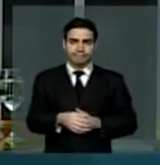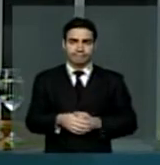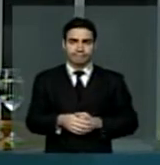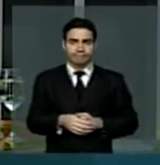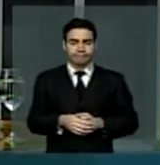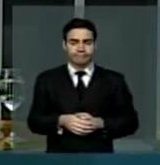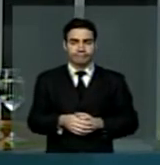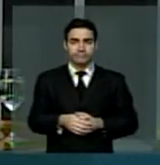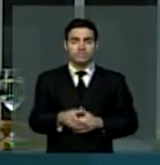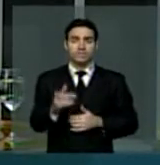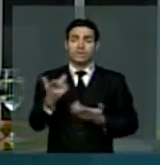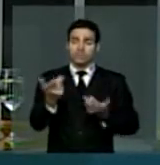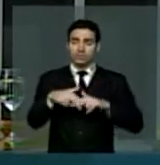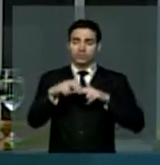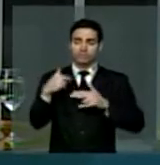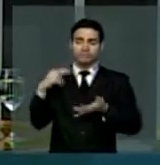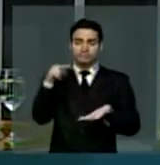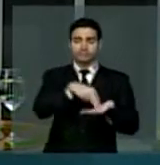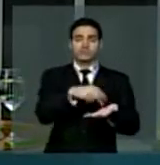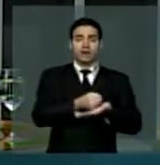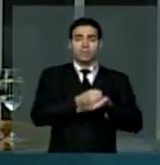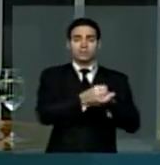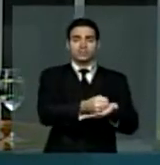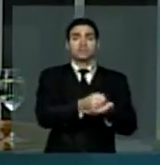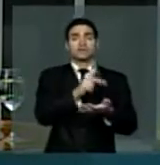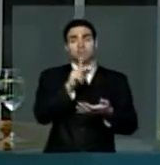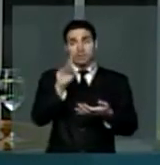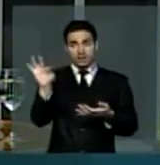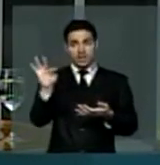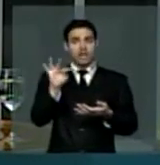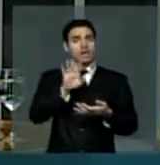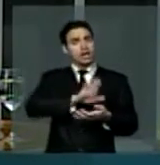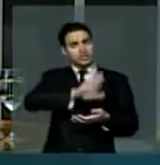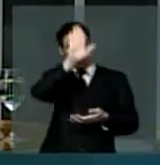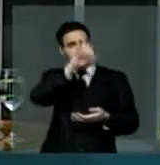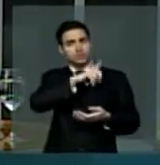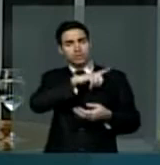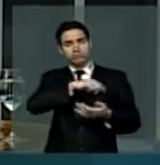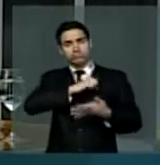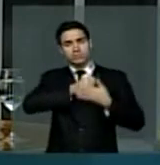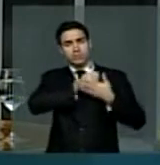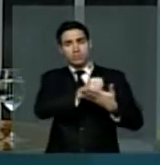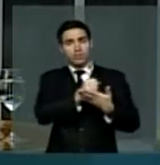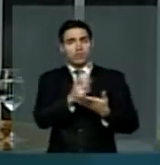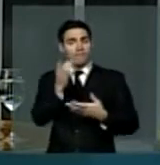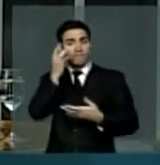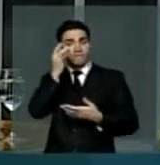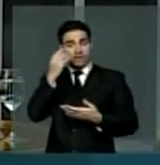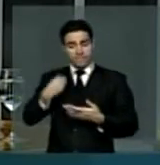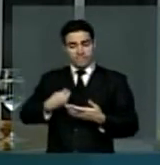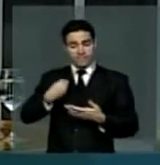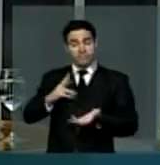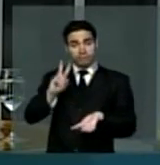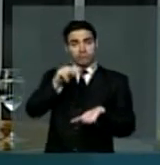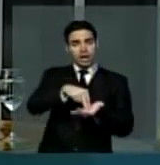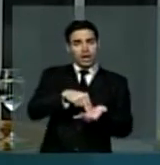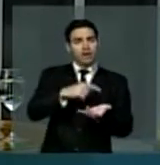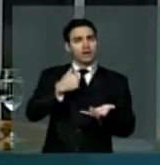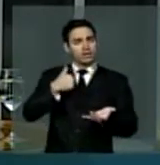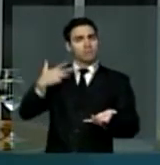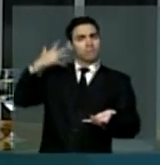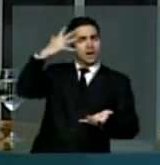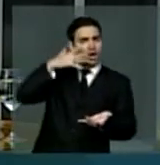Estou apoiando as candidaturas do PT e de seus aliados com a minha presença, com a minha palavra,